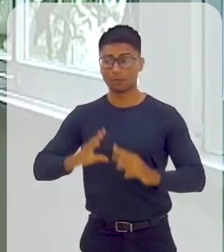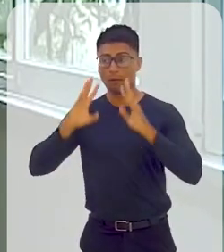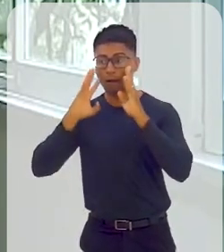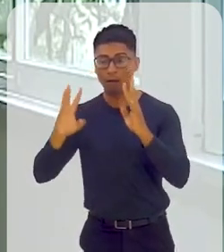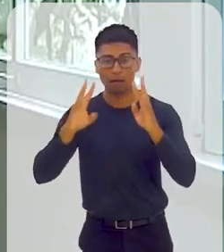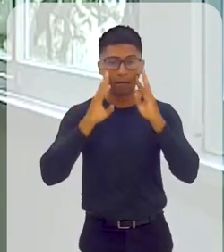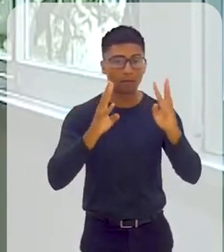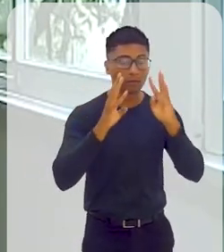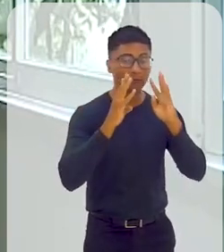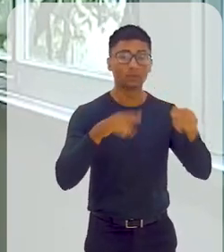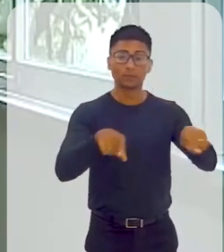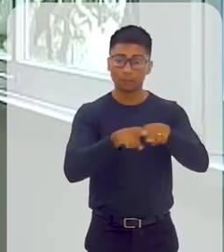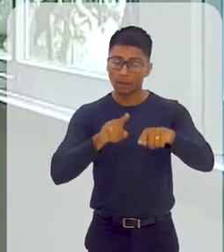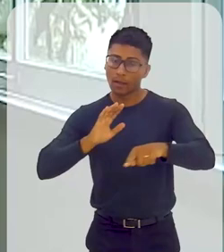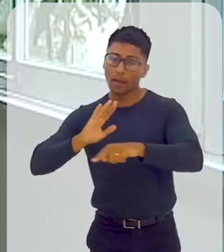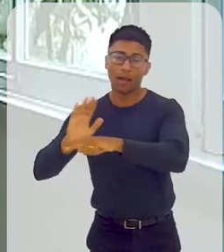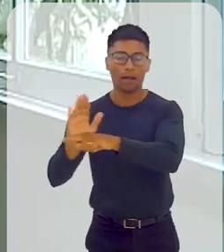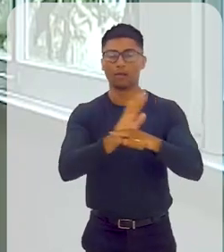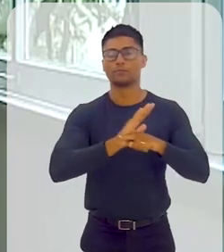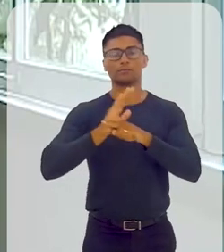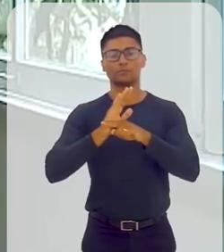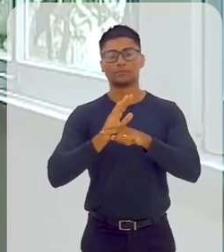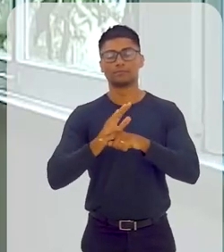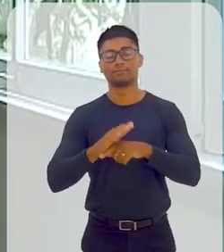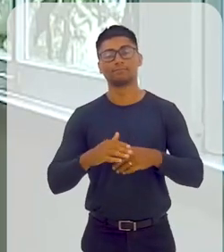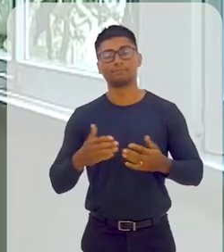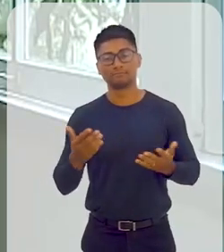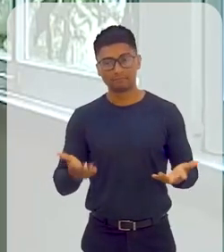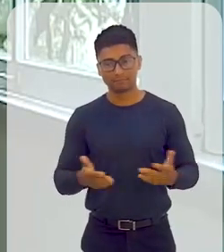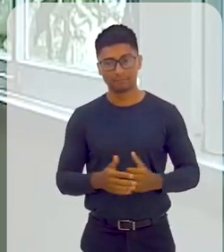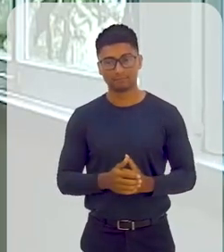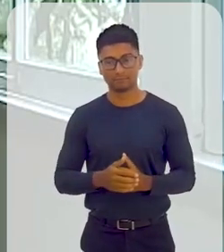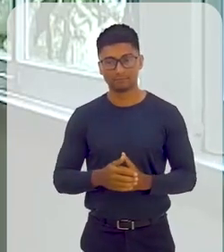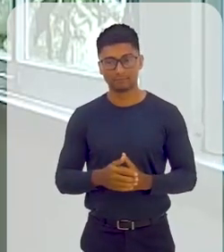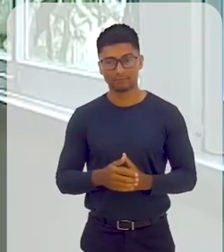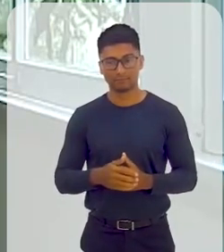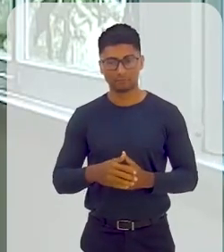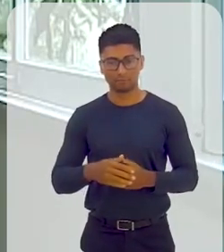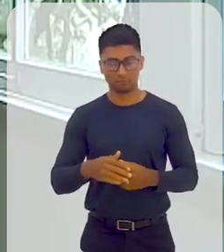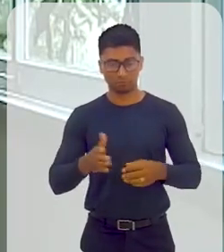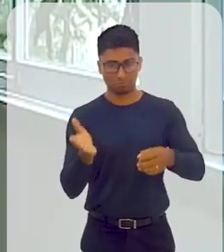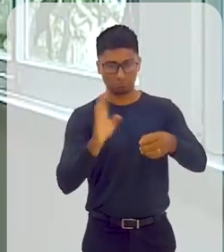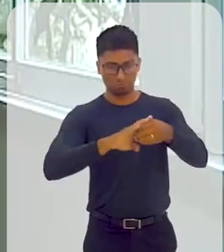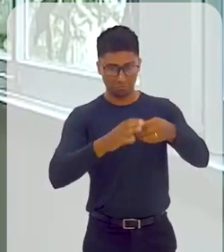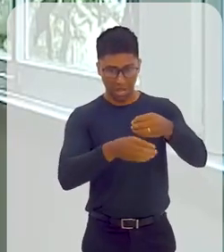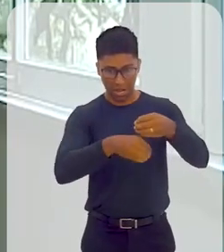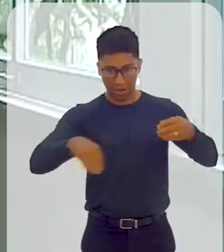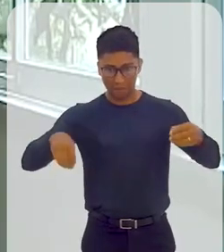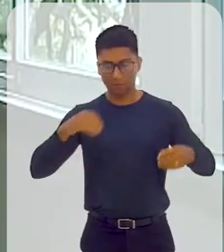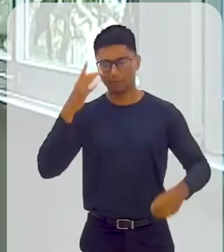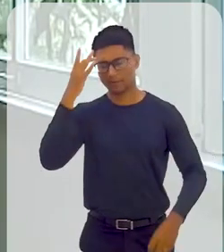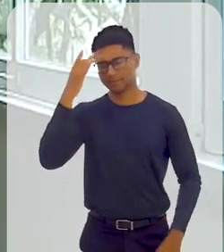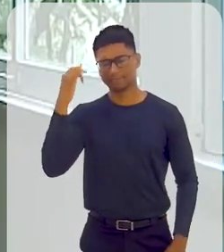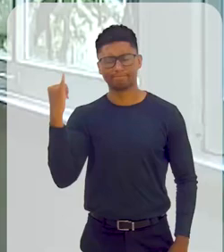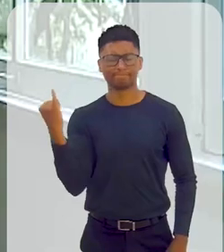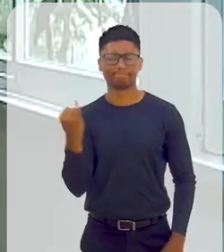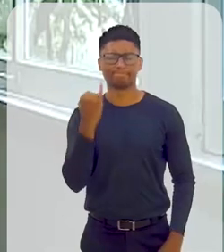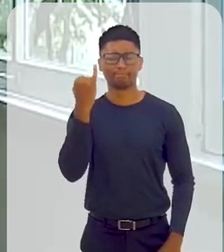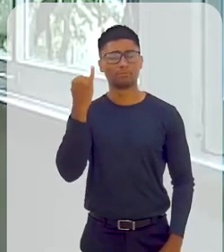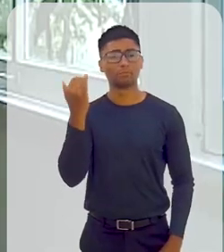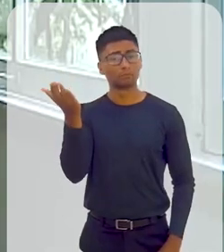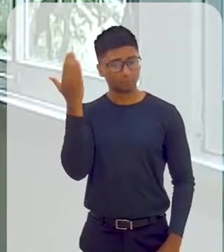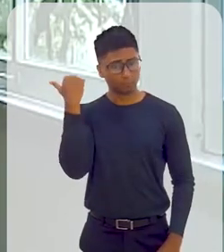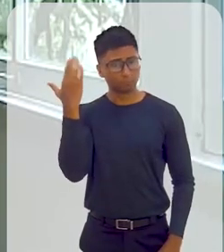e até contribuir para isso. Então, nessa parte do saneamento, eu acho importantíssimo, a gente